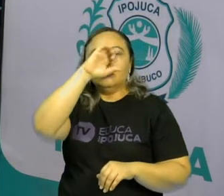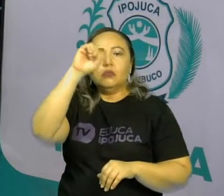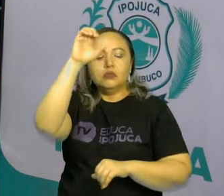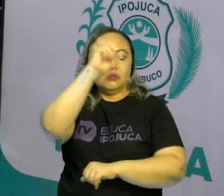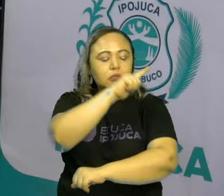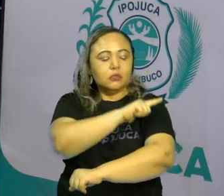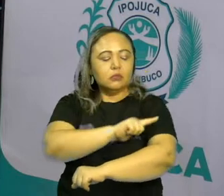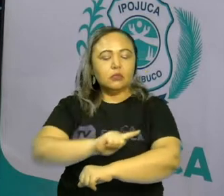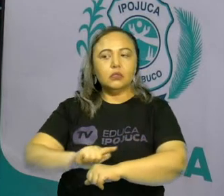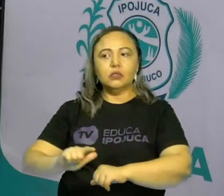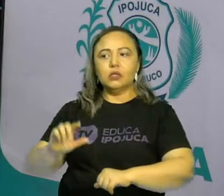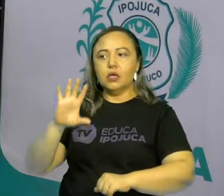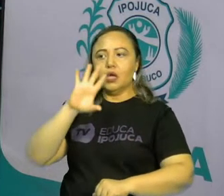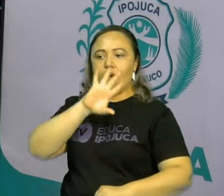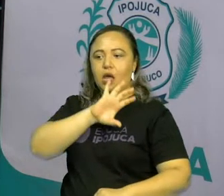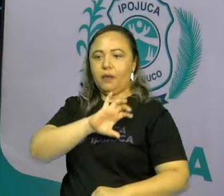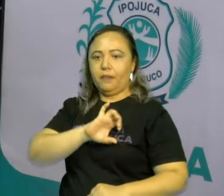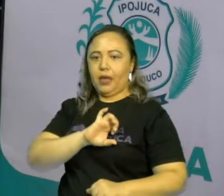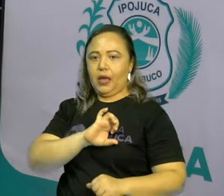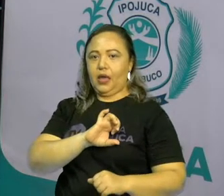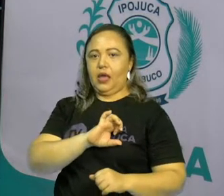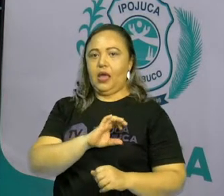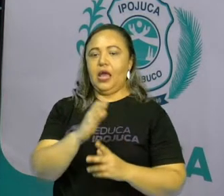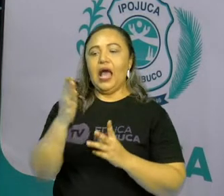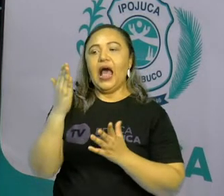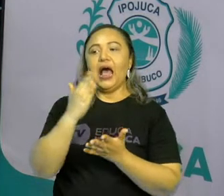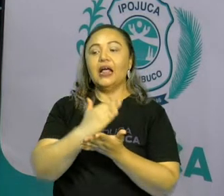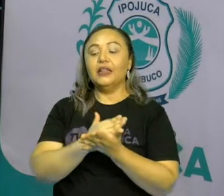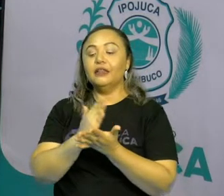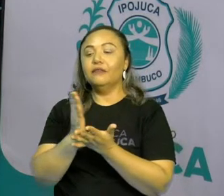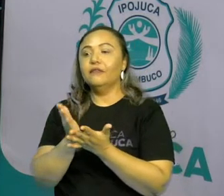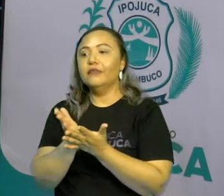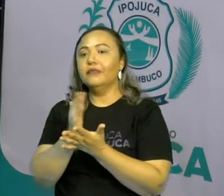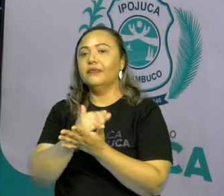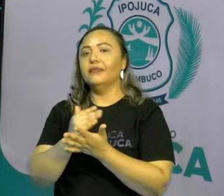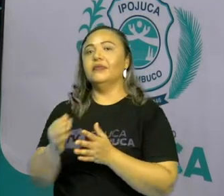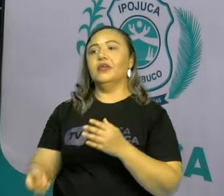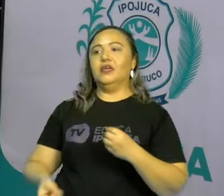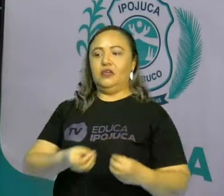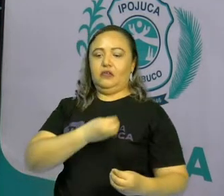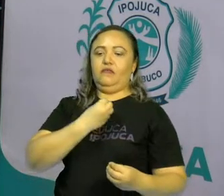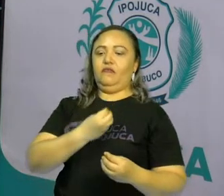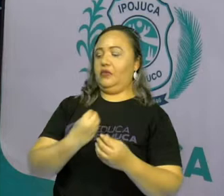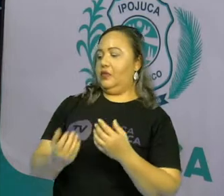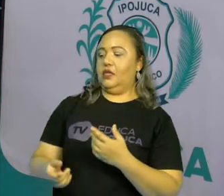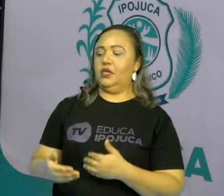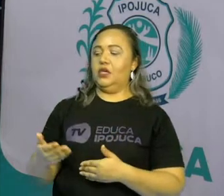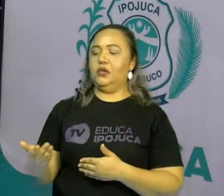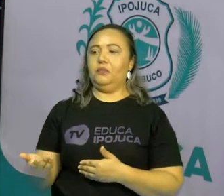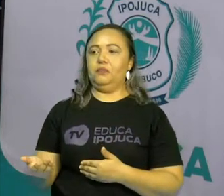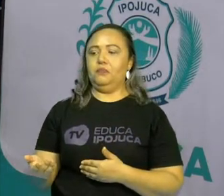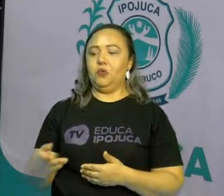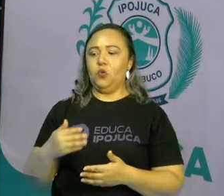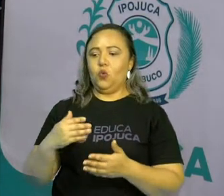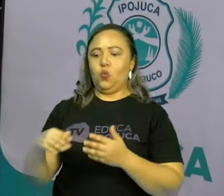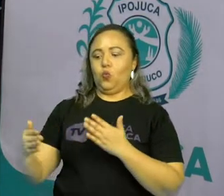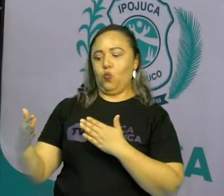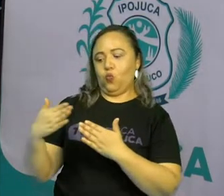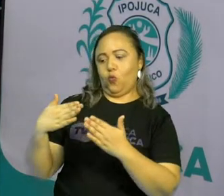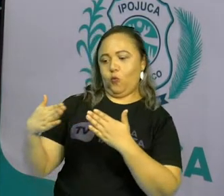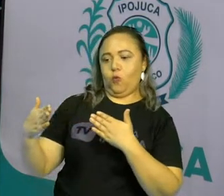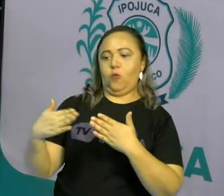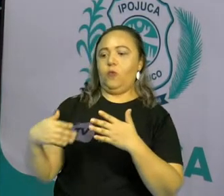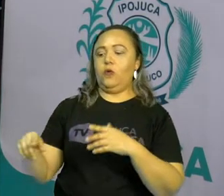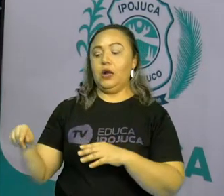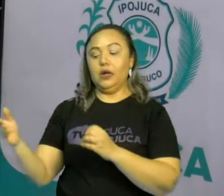amar, a partilhar, a conviver com o outro. Ela é a base porque, através